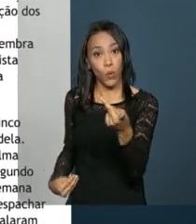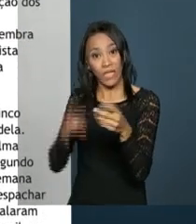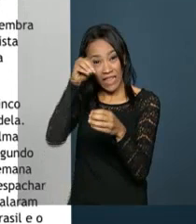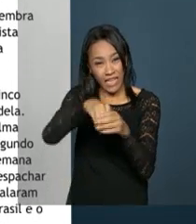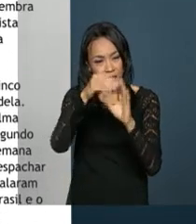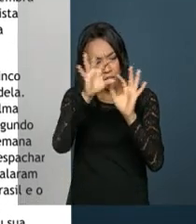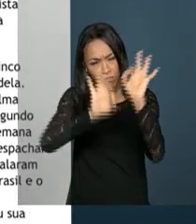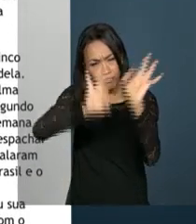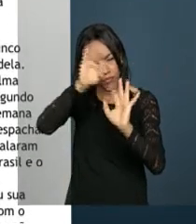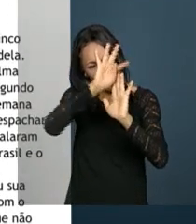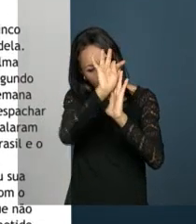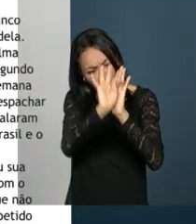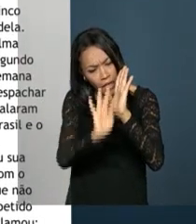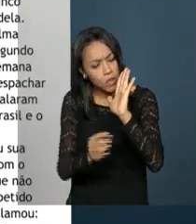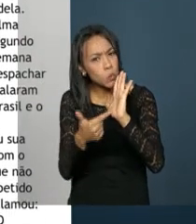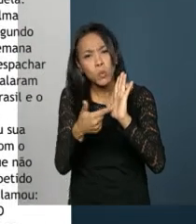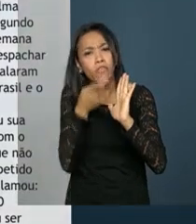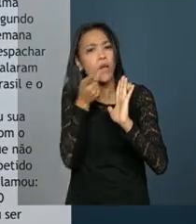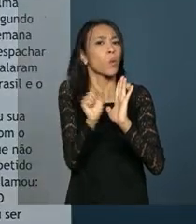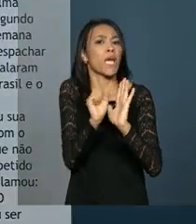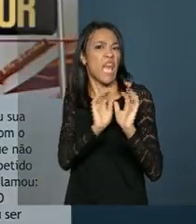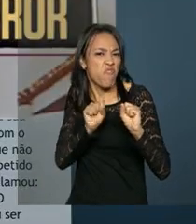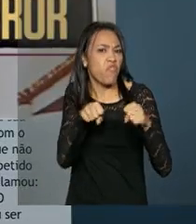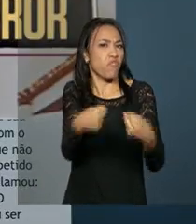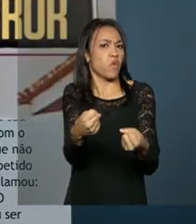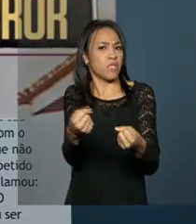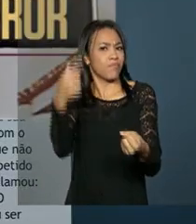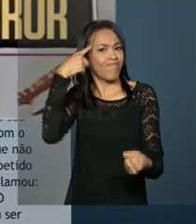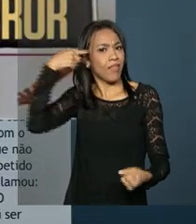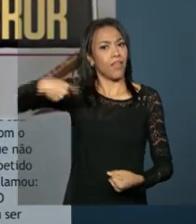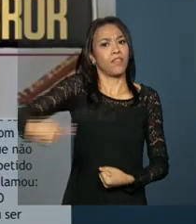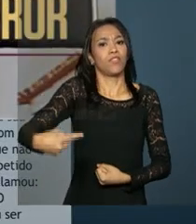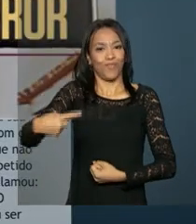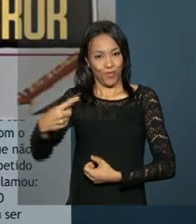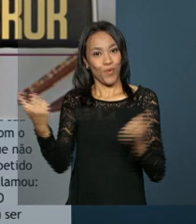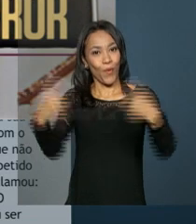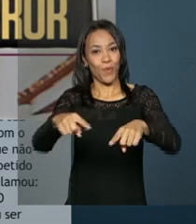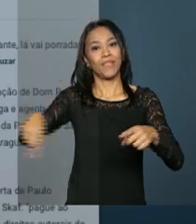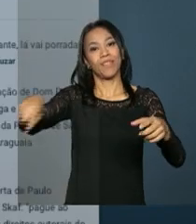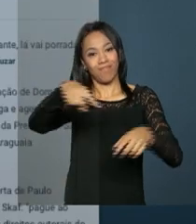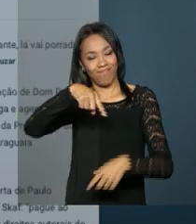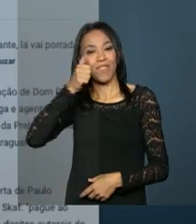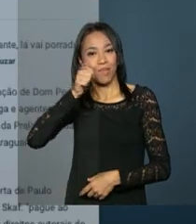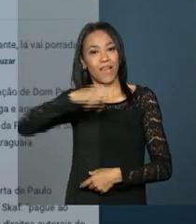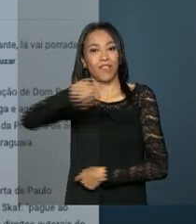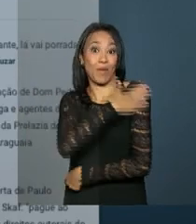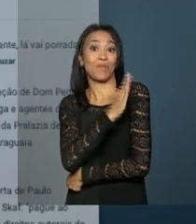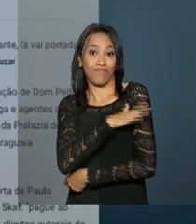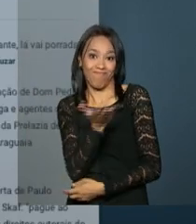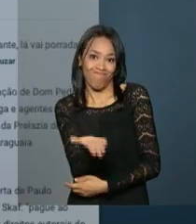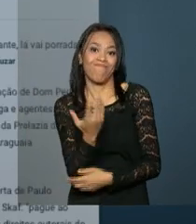Combate à Fome, Tereza Campelo, reforça o estereótipo negativo que recai contra as mulheres. Na internet,